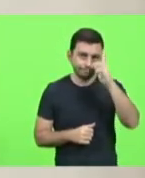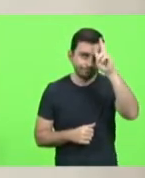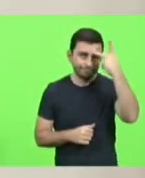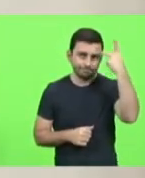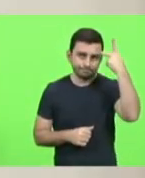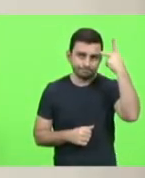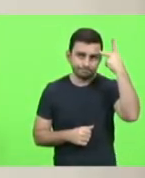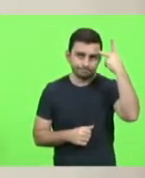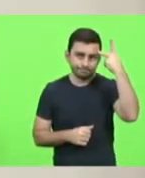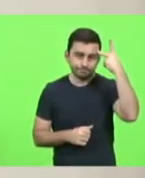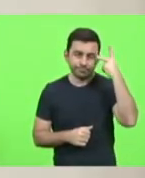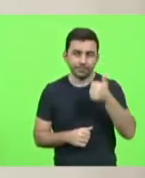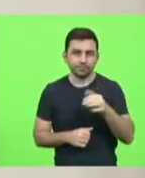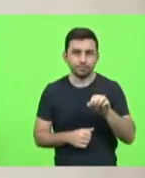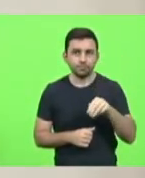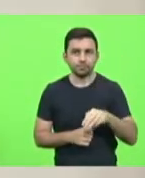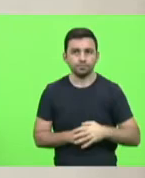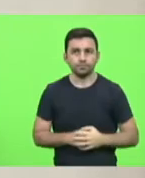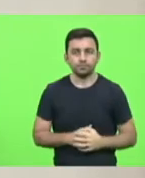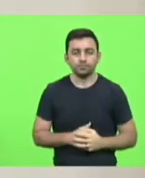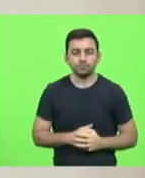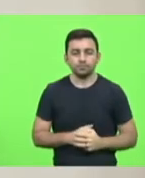excelência será dez minutos, deputado.